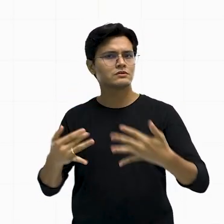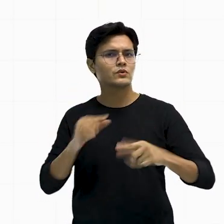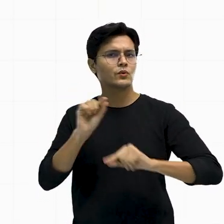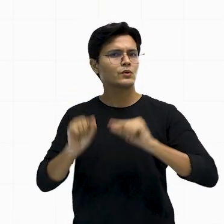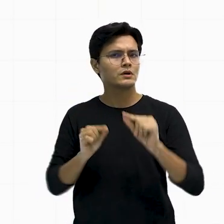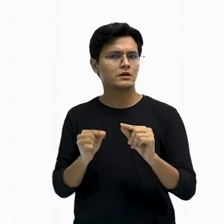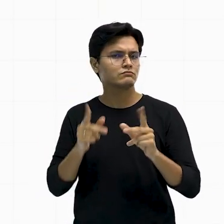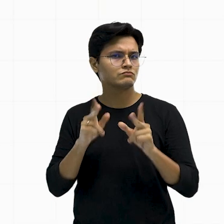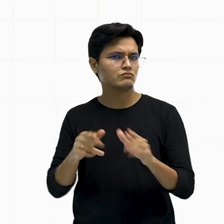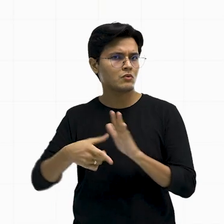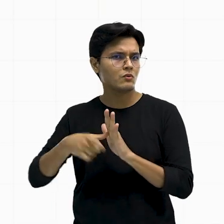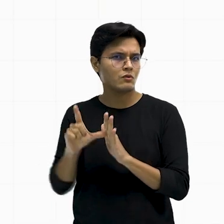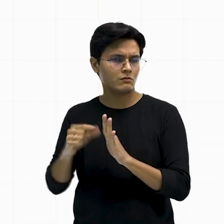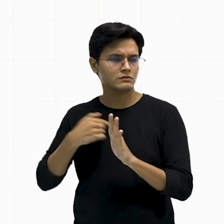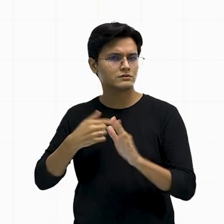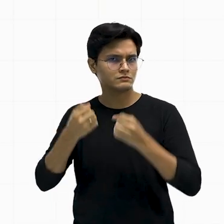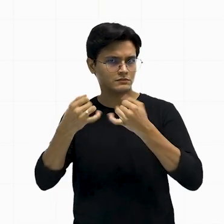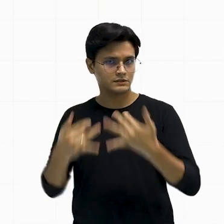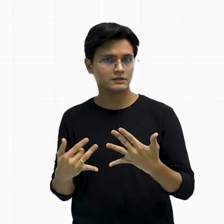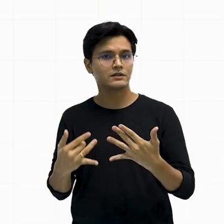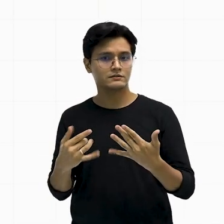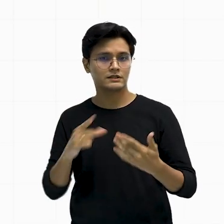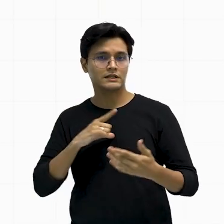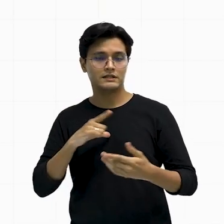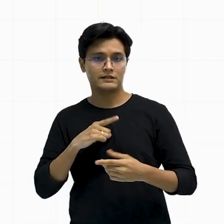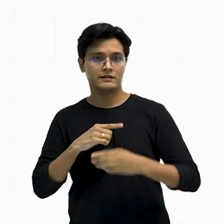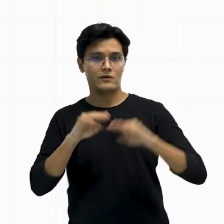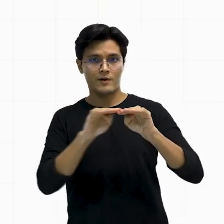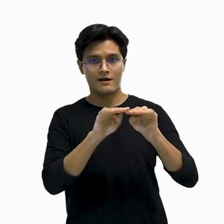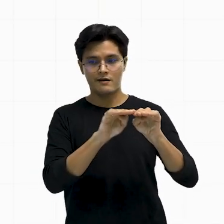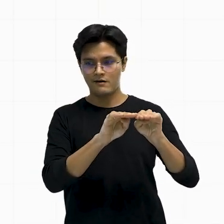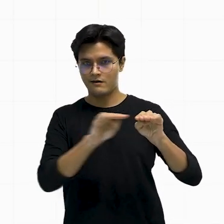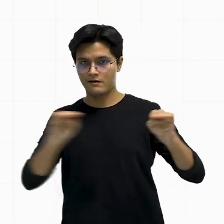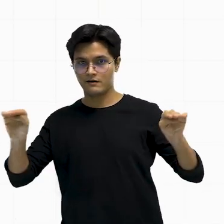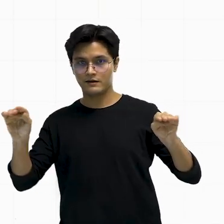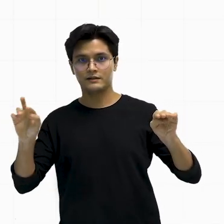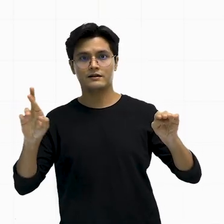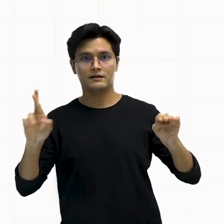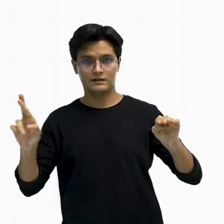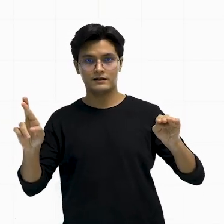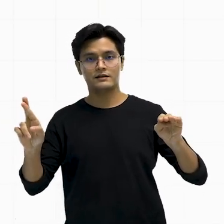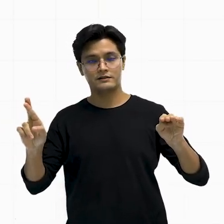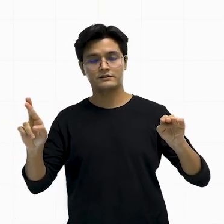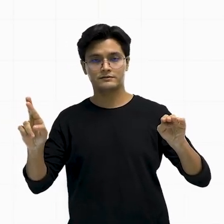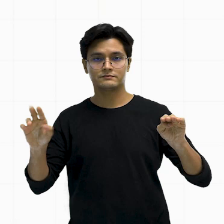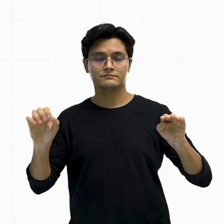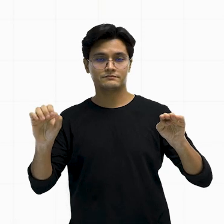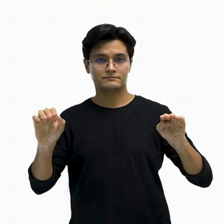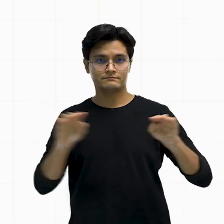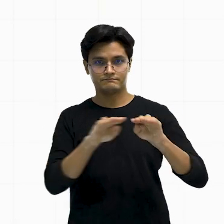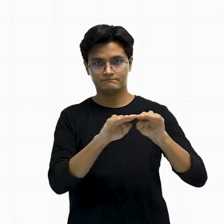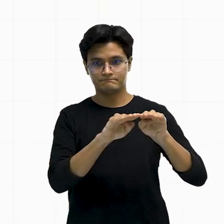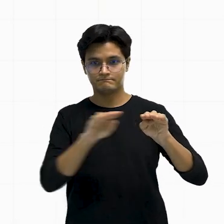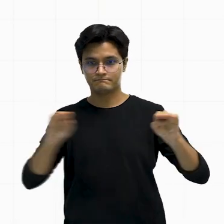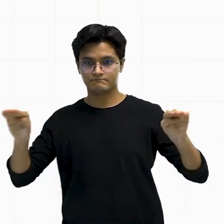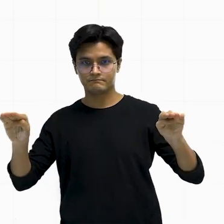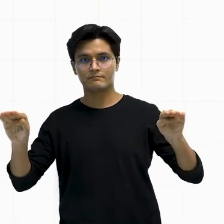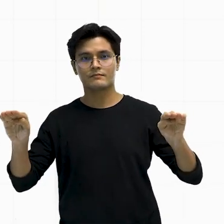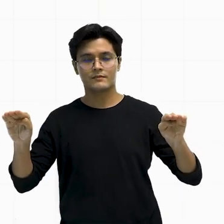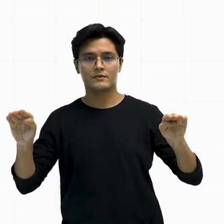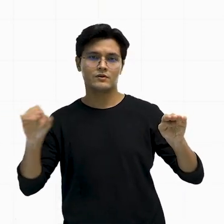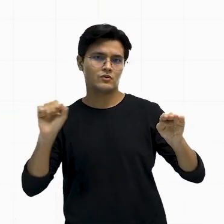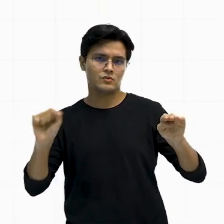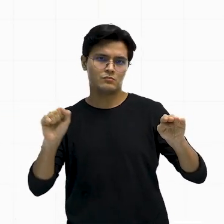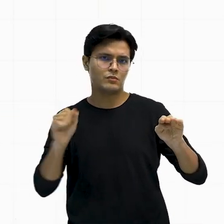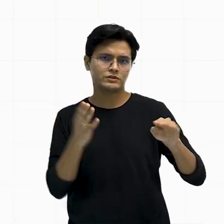aqui uma reta R, tá? E aí, eu vou traçar uma outra reta, que pode ser perpendicular